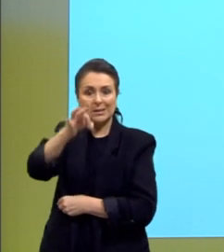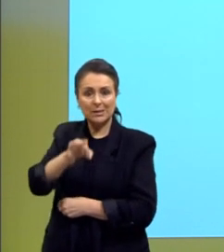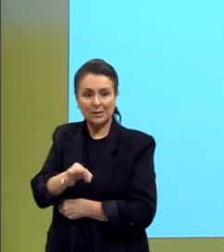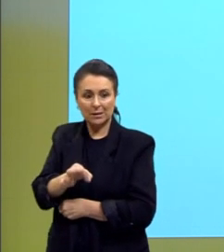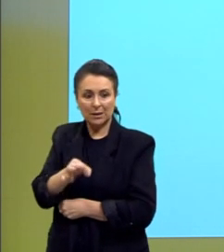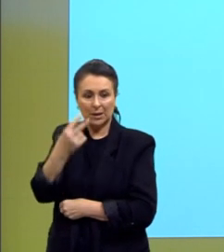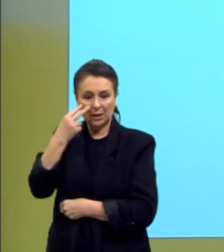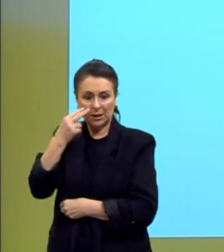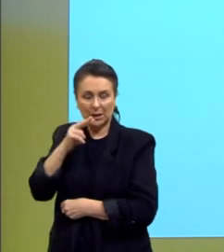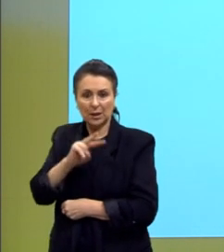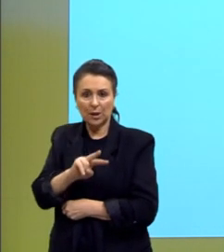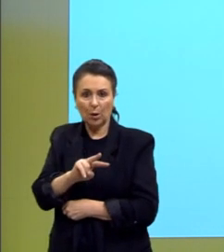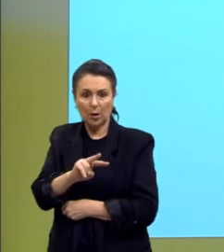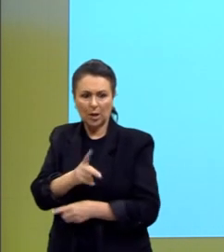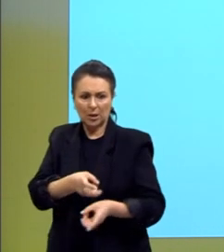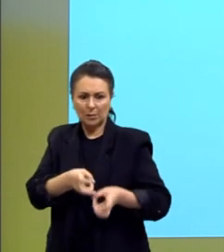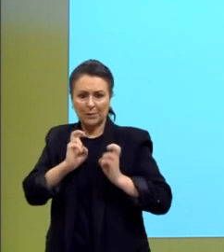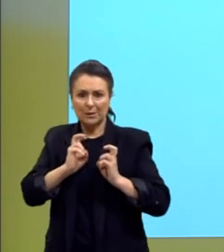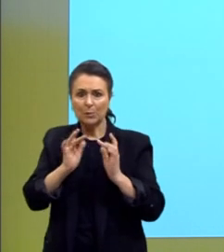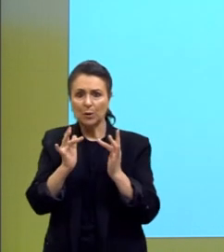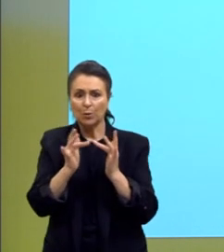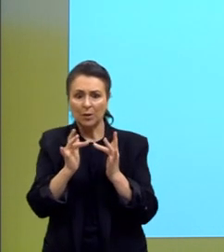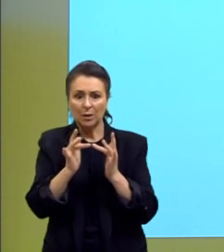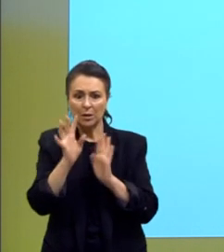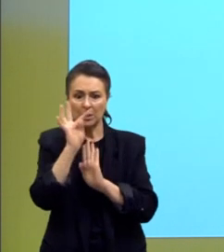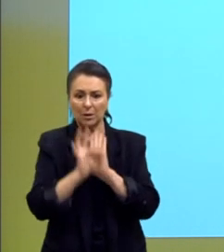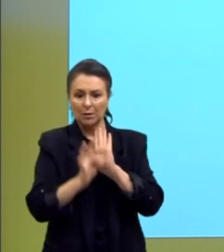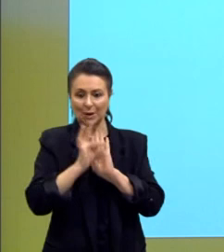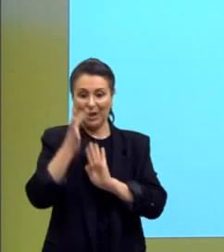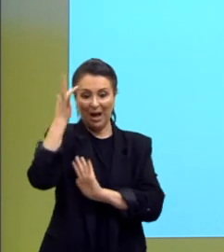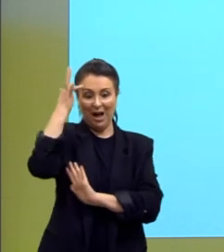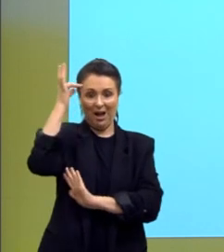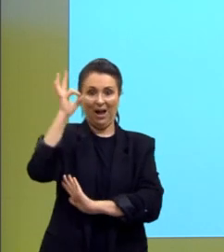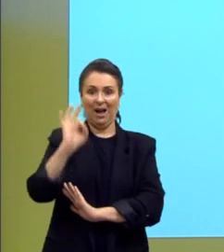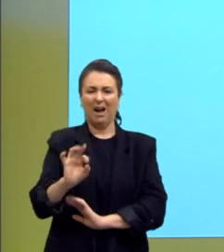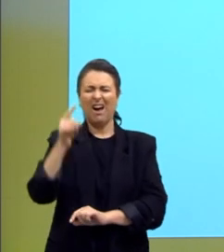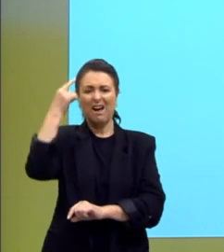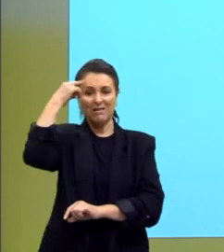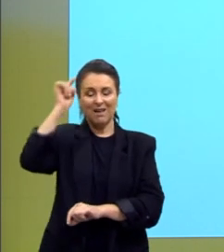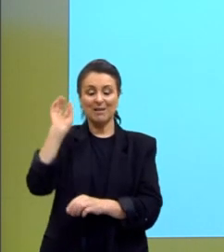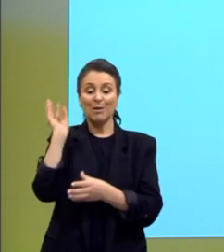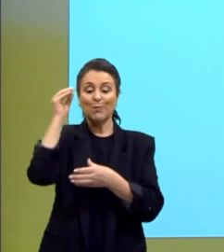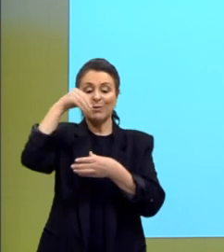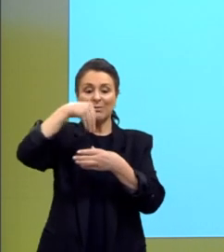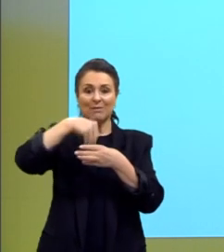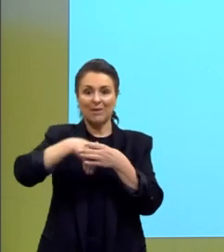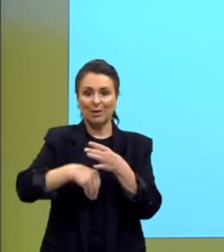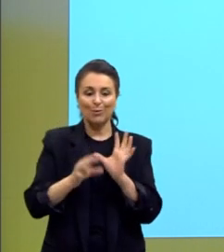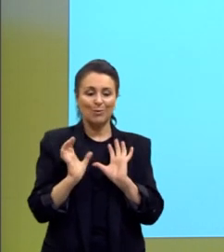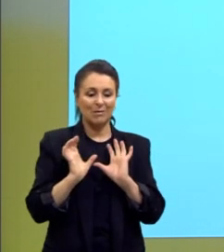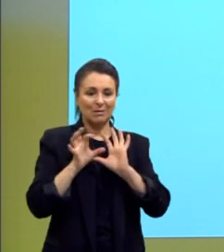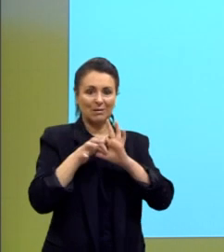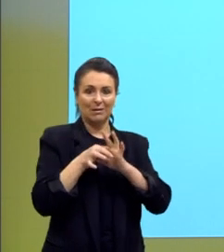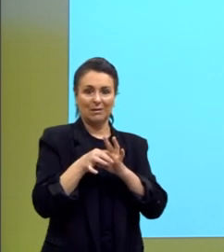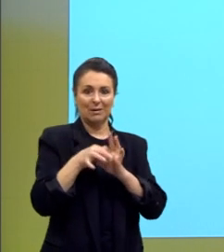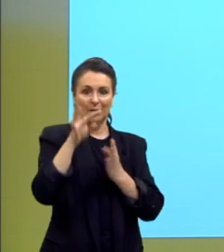tem esse contato com o texto, já compreende que as ideias estão ali interligadas.